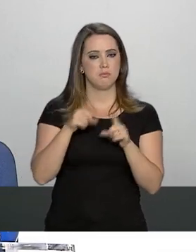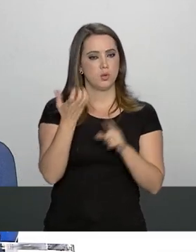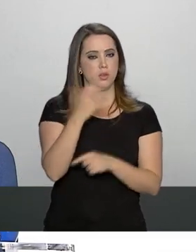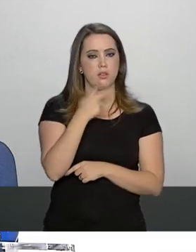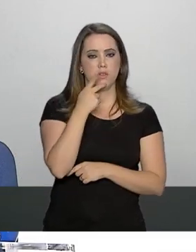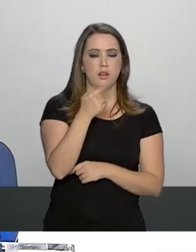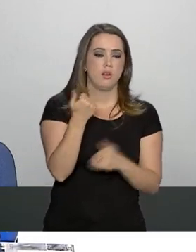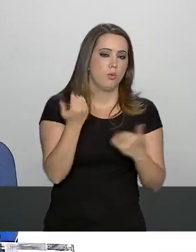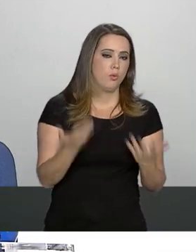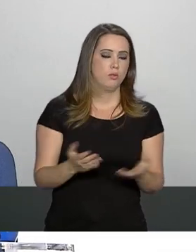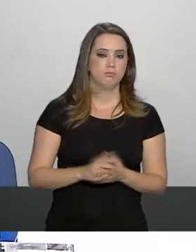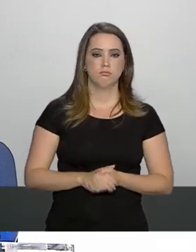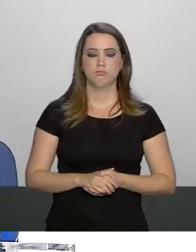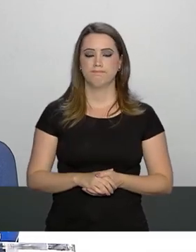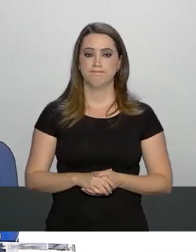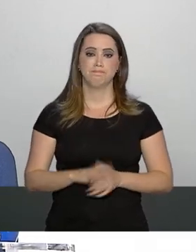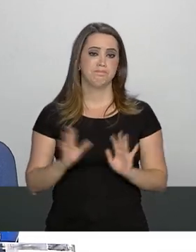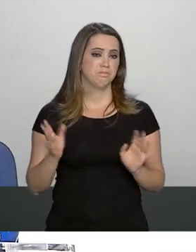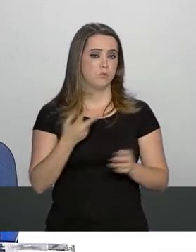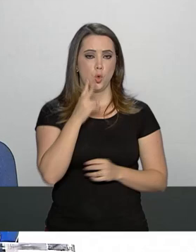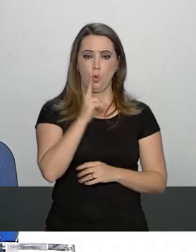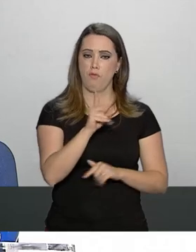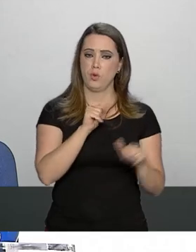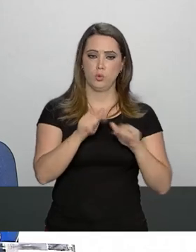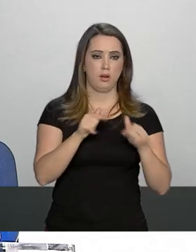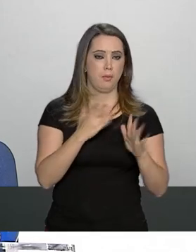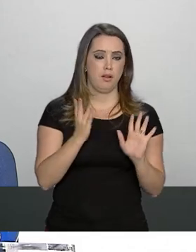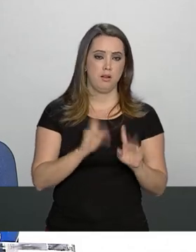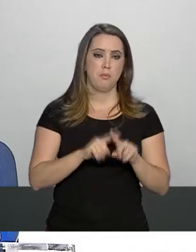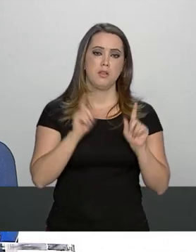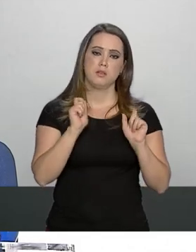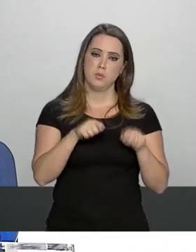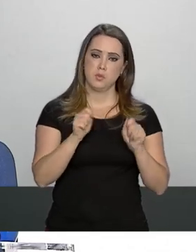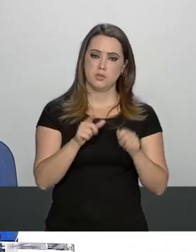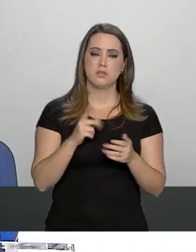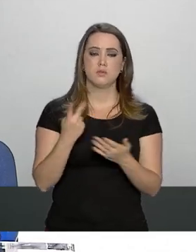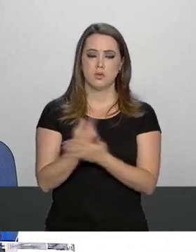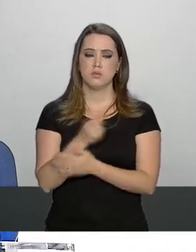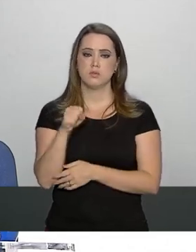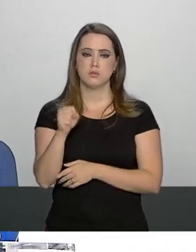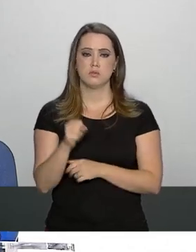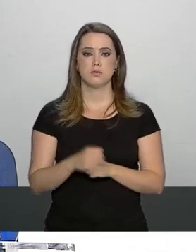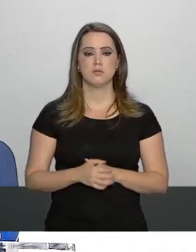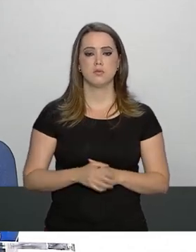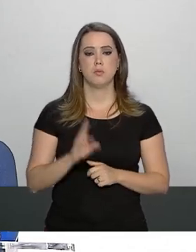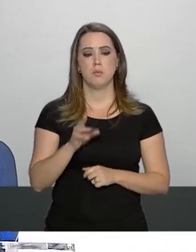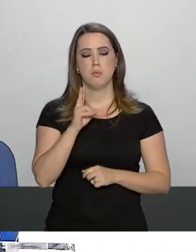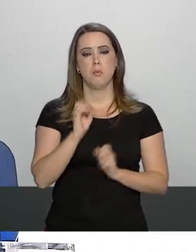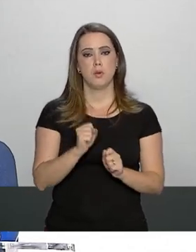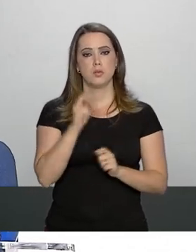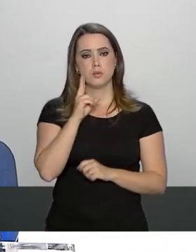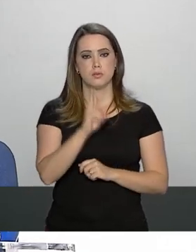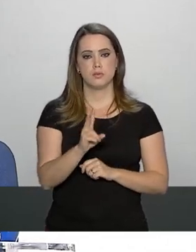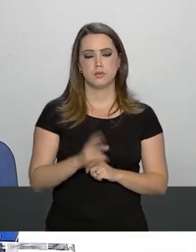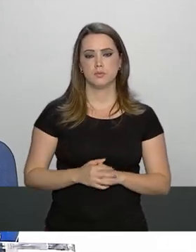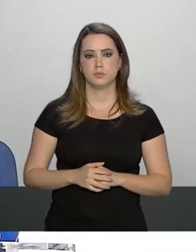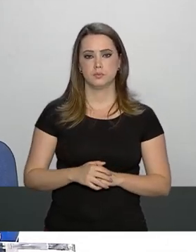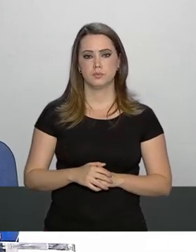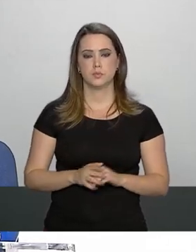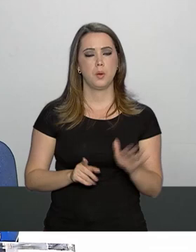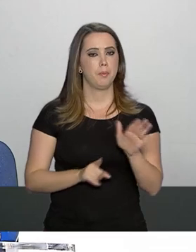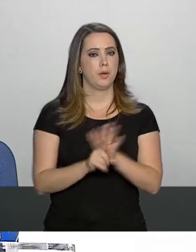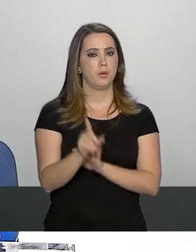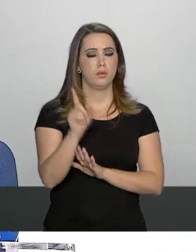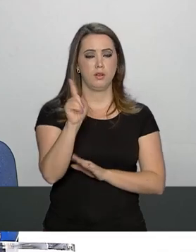não tive acesso a algum despacho dele mas é possível que tenha ocorrido mas posso checar Só sobre essa questão do despacho a